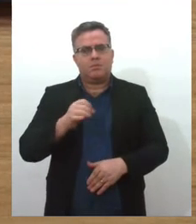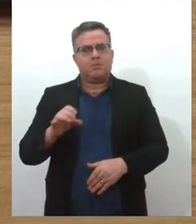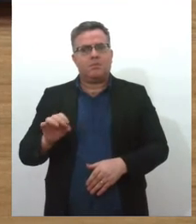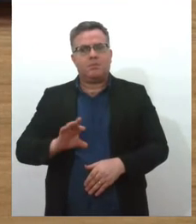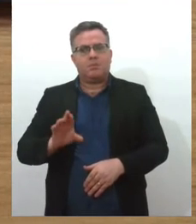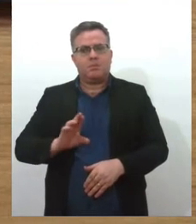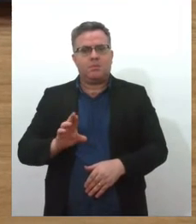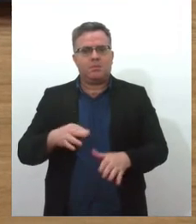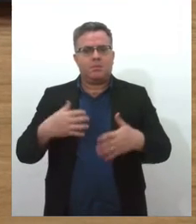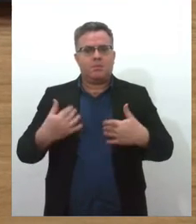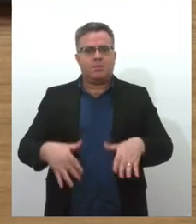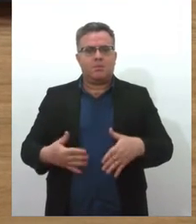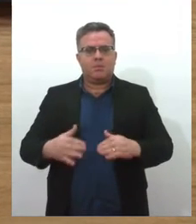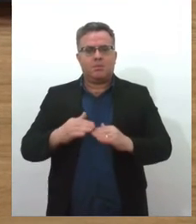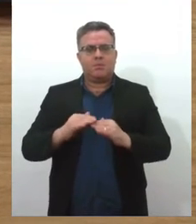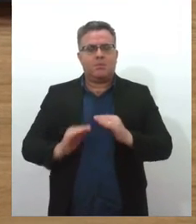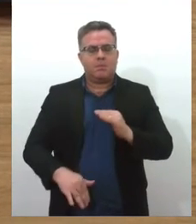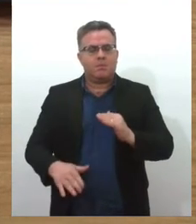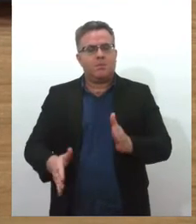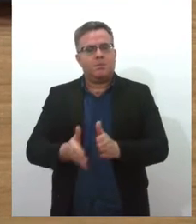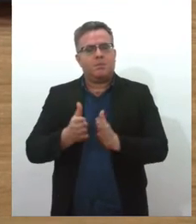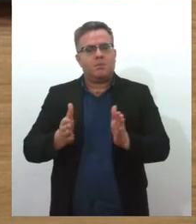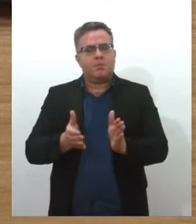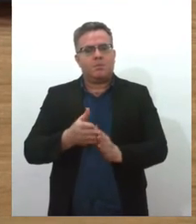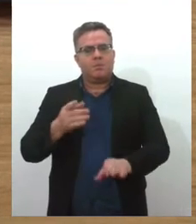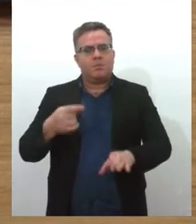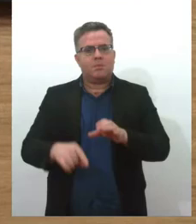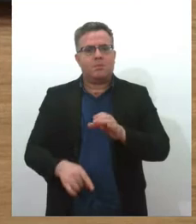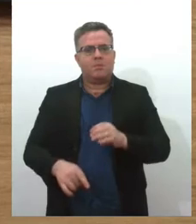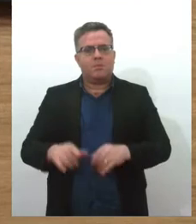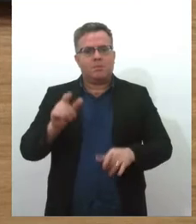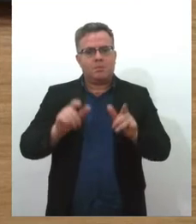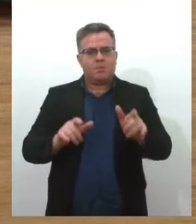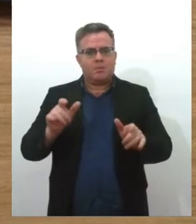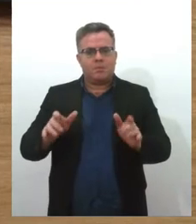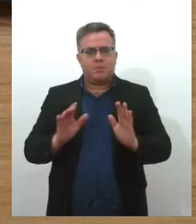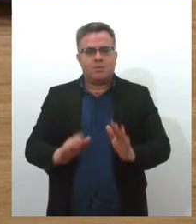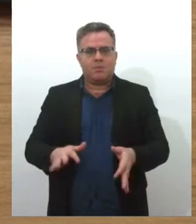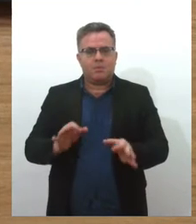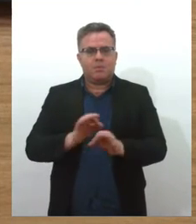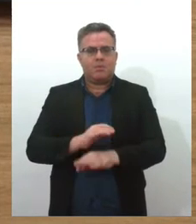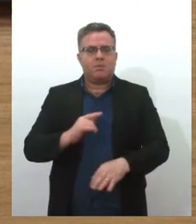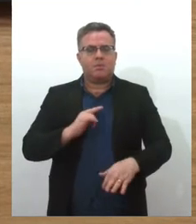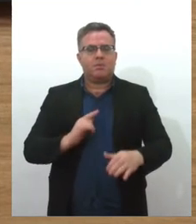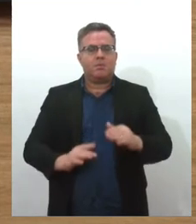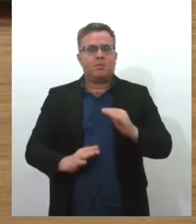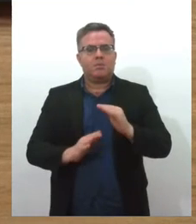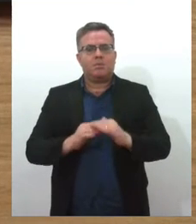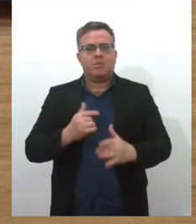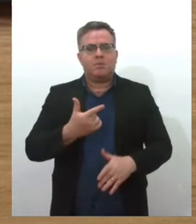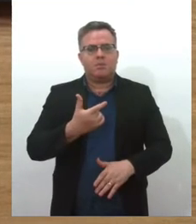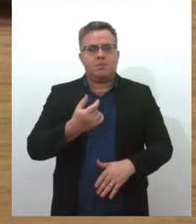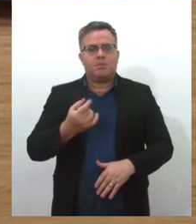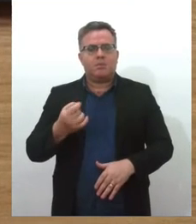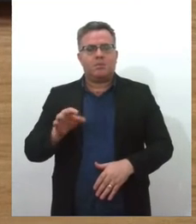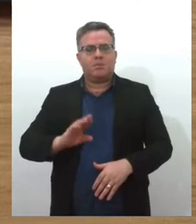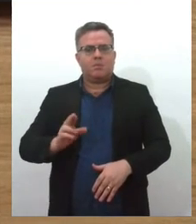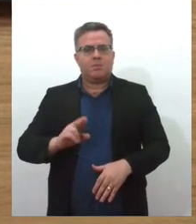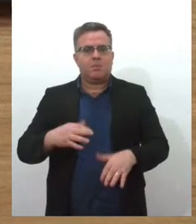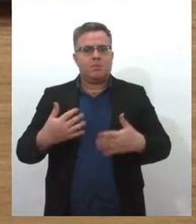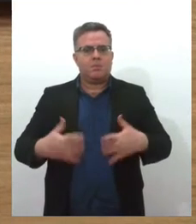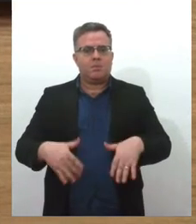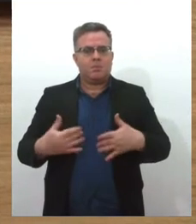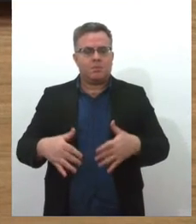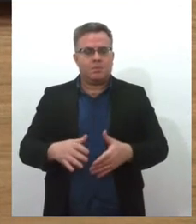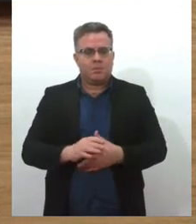consideradas em situação de extrema pobreza, e aquelas com renda per capita de até R$ 200,00, consideradas em condição